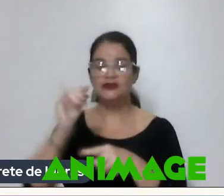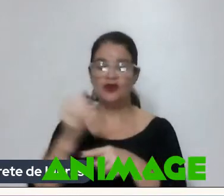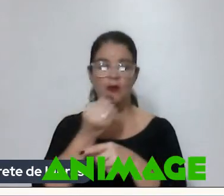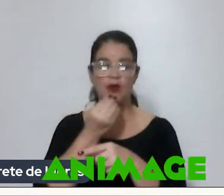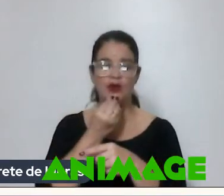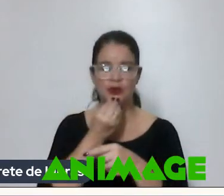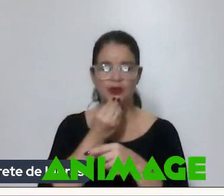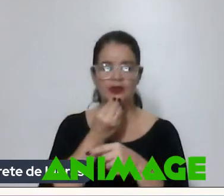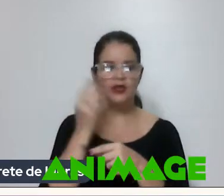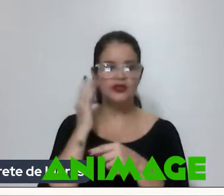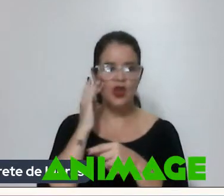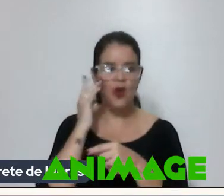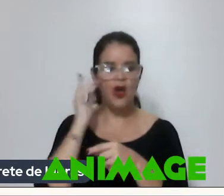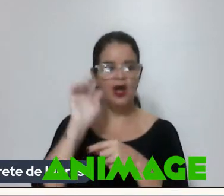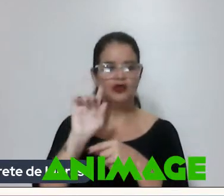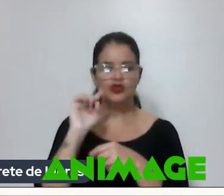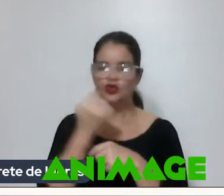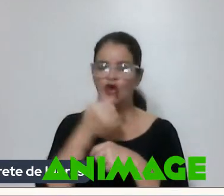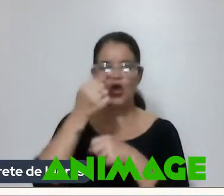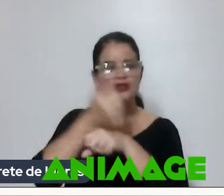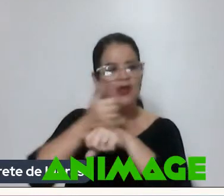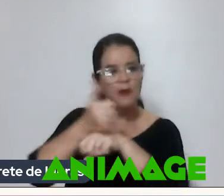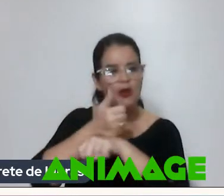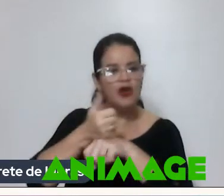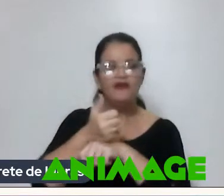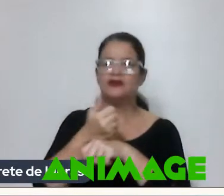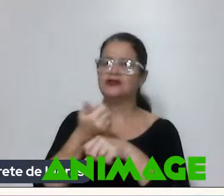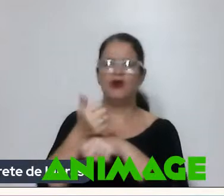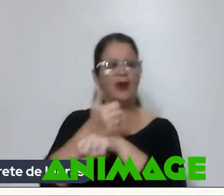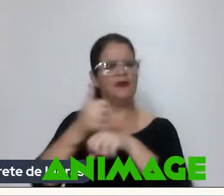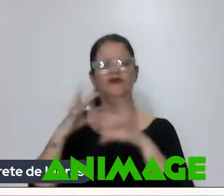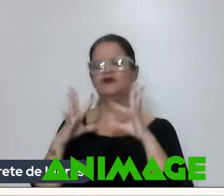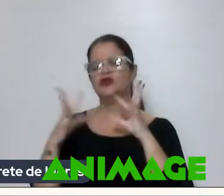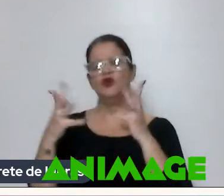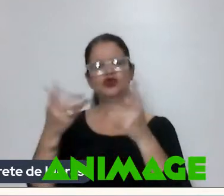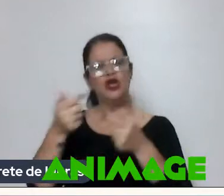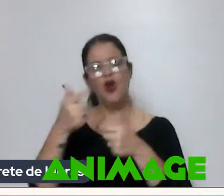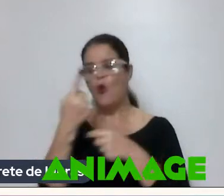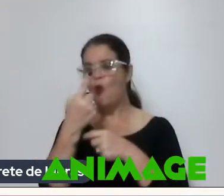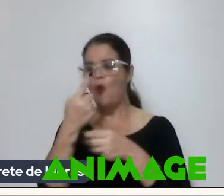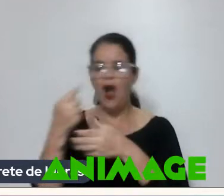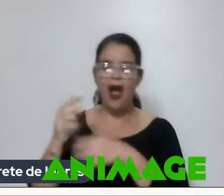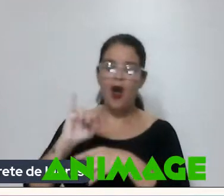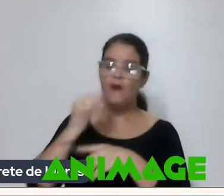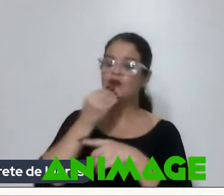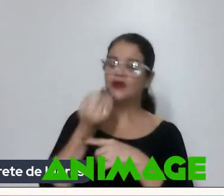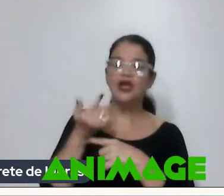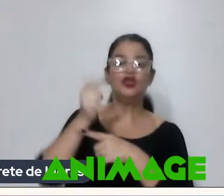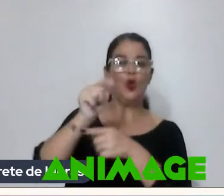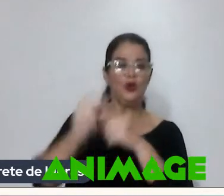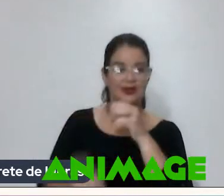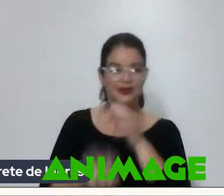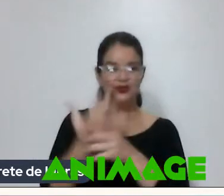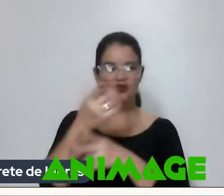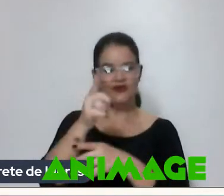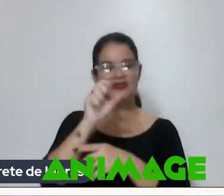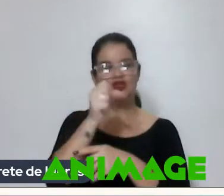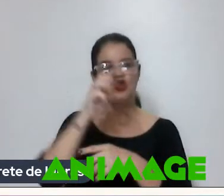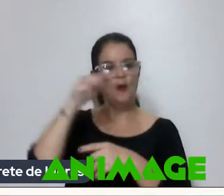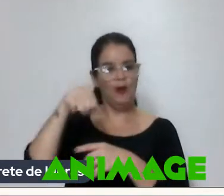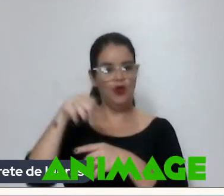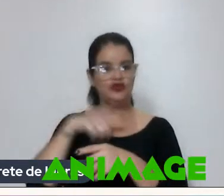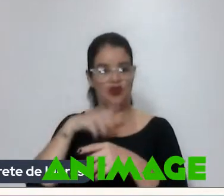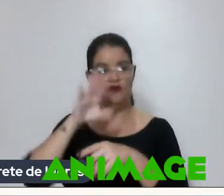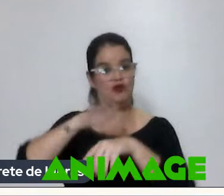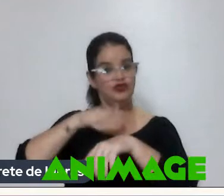Eu acho que Na nossa profissão Na profissão De maneira geral Uma coisa é puxar outra Você trabalha Com stop motion Vão te chamar Para